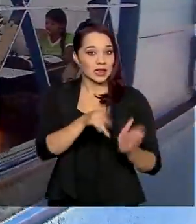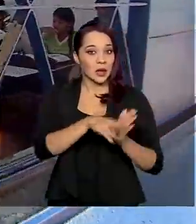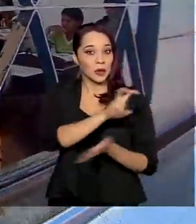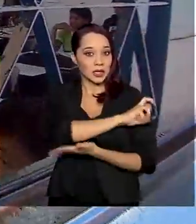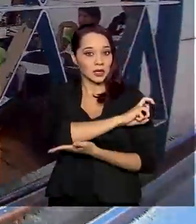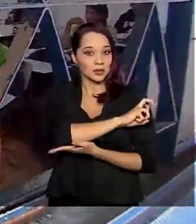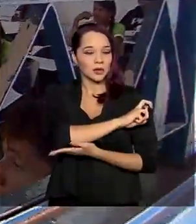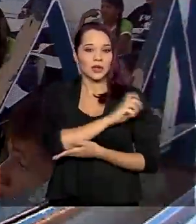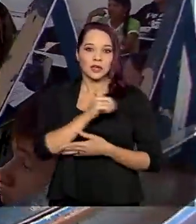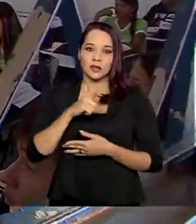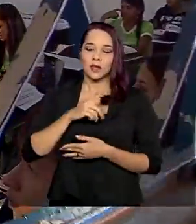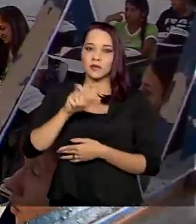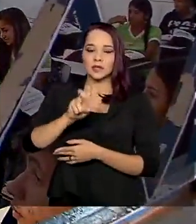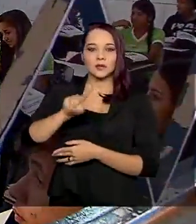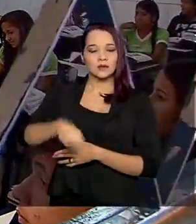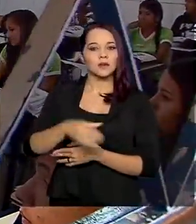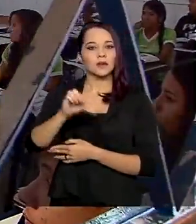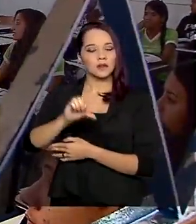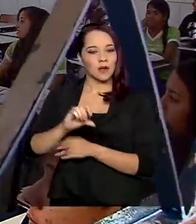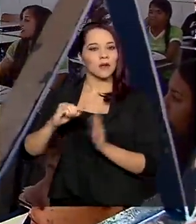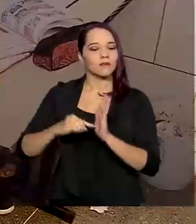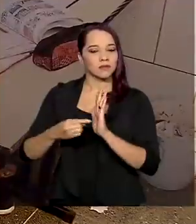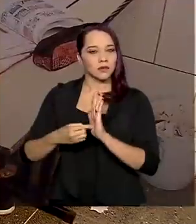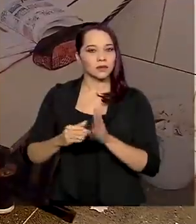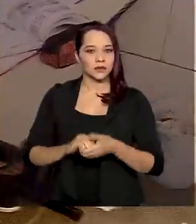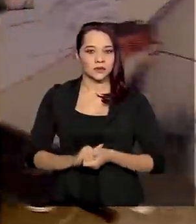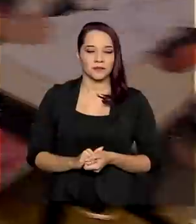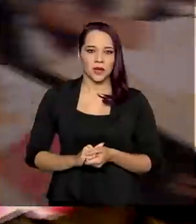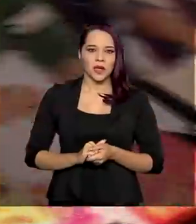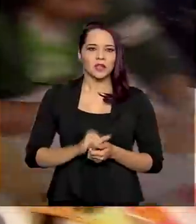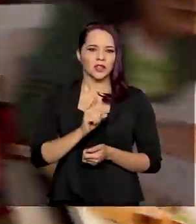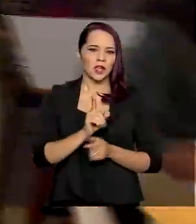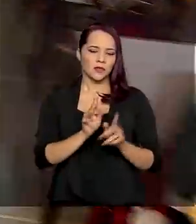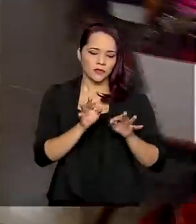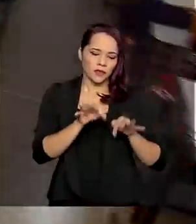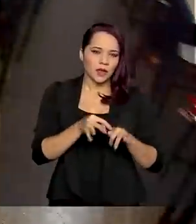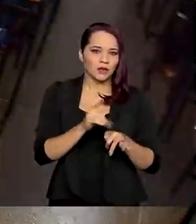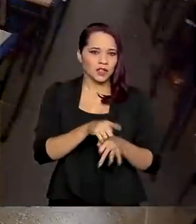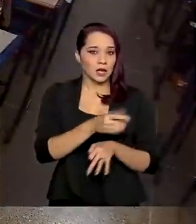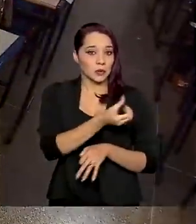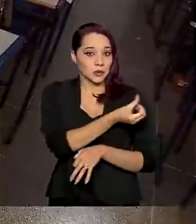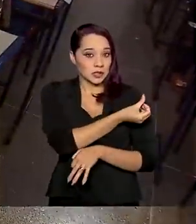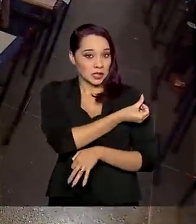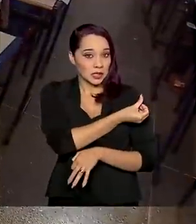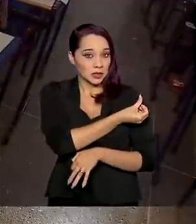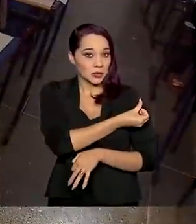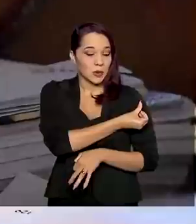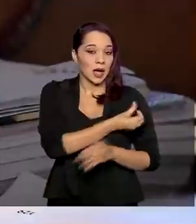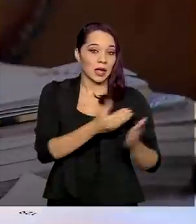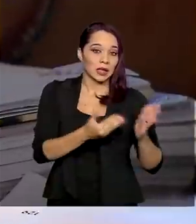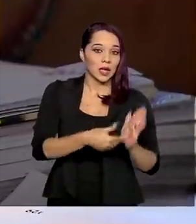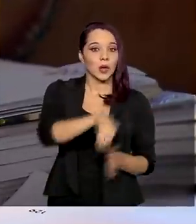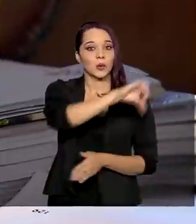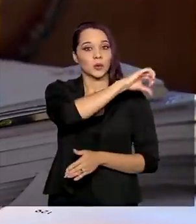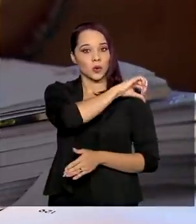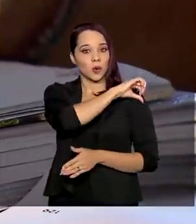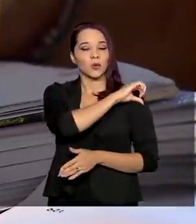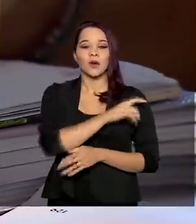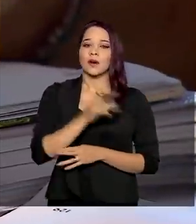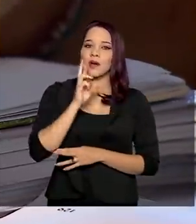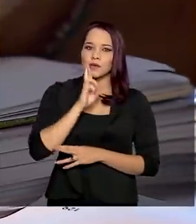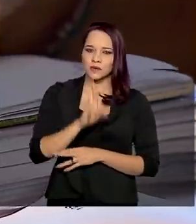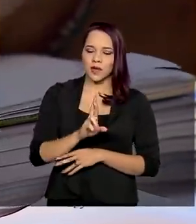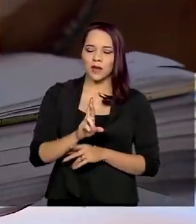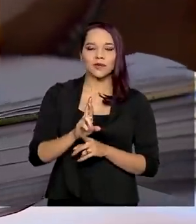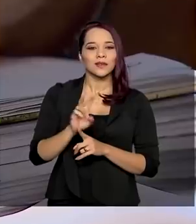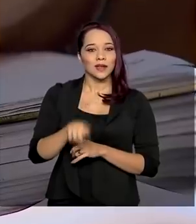atingiu 5,9 pontos. Nos anos finais, do sexto ao nono ano, o resultado ficou